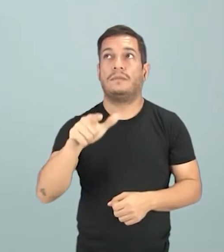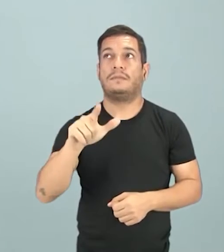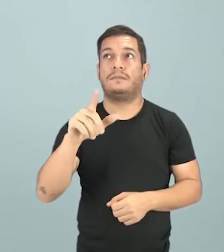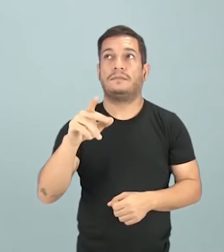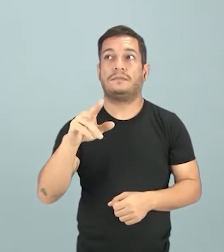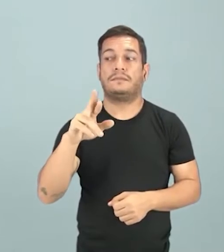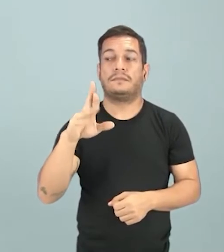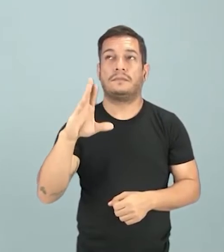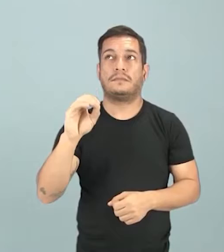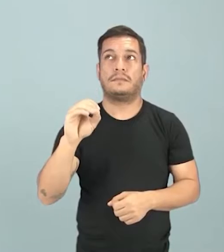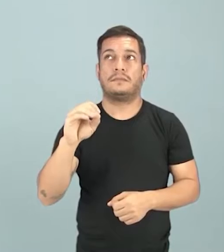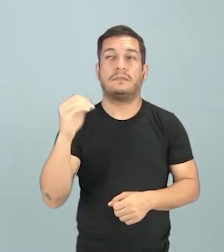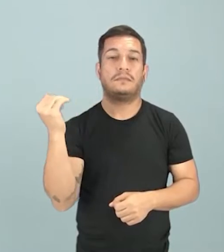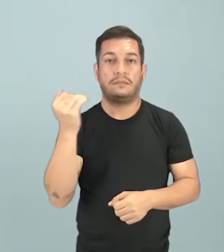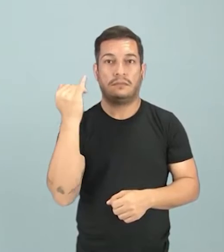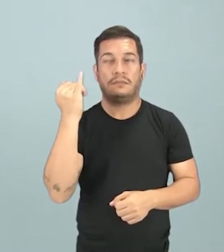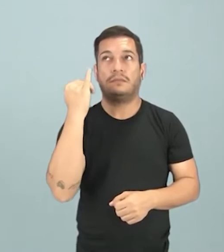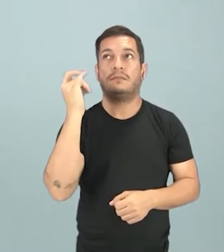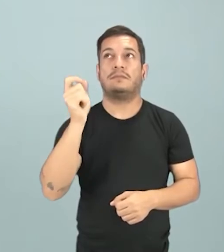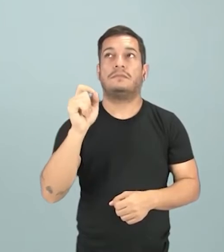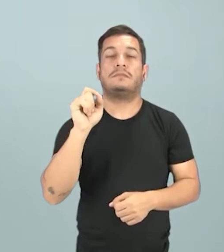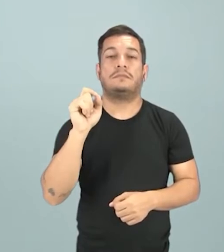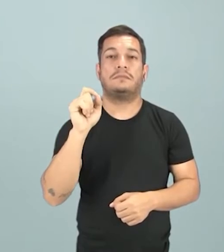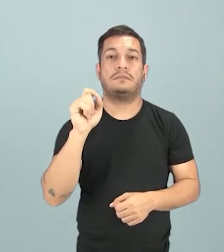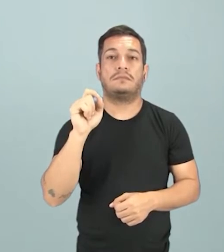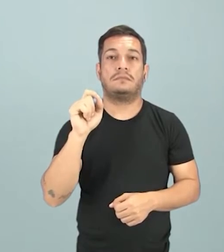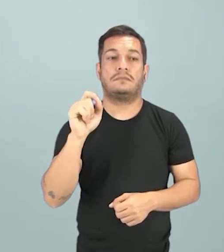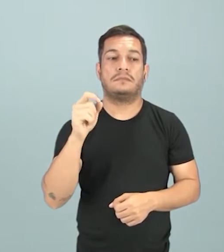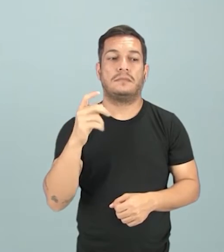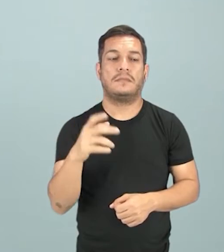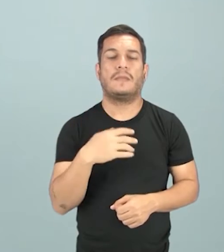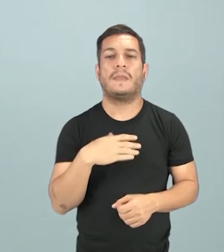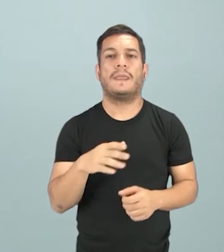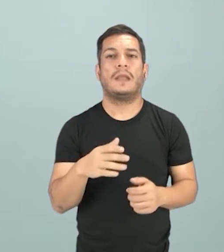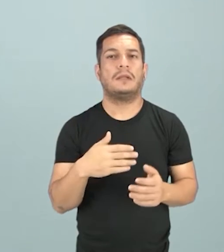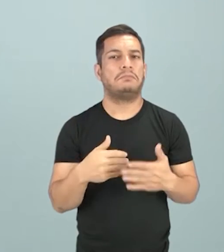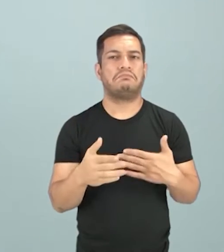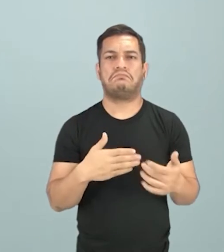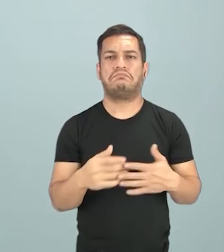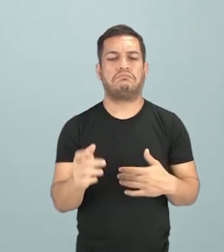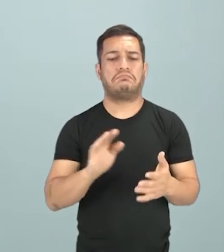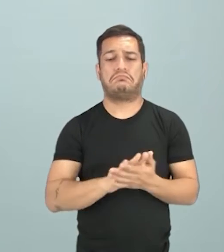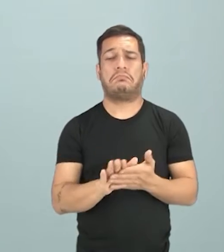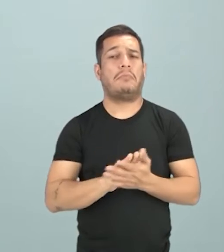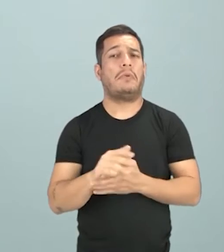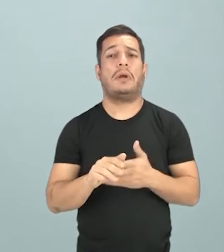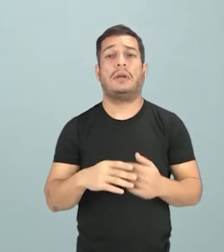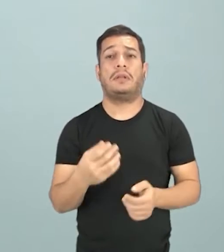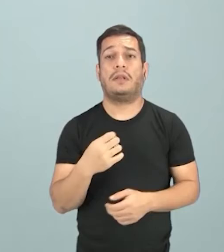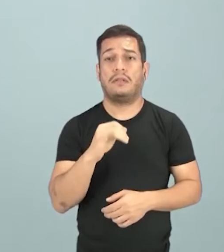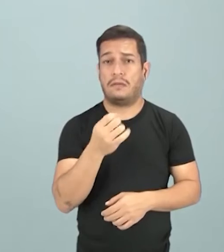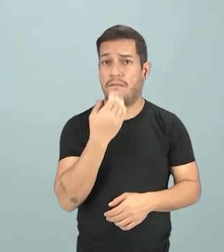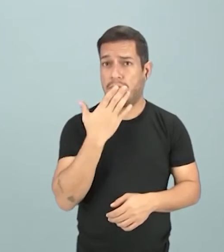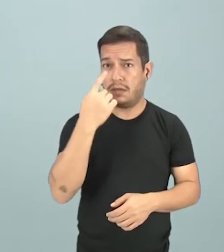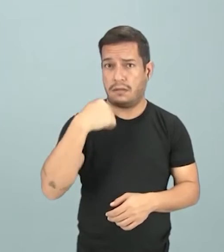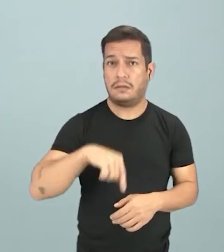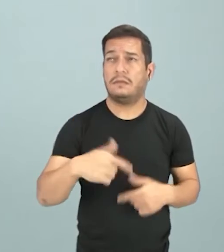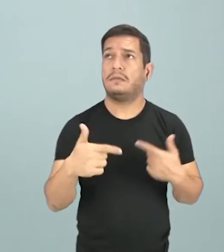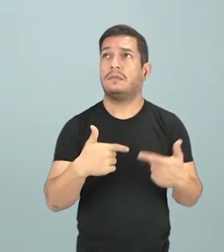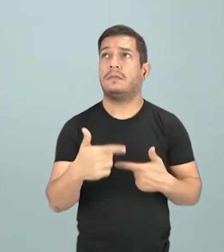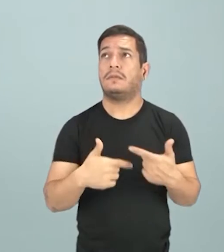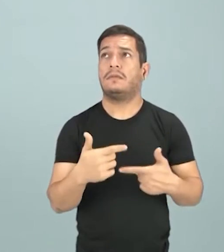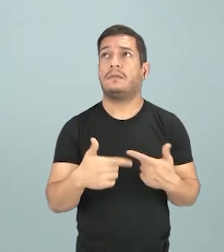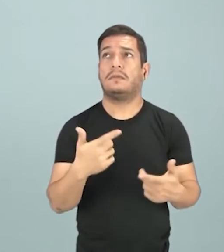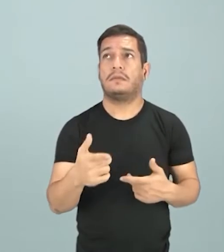Importante para ele era o lucro. Ele não se importava com o bem-estar do trabalhador. Ele tinha que ganhar